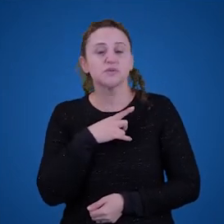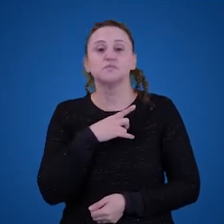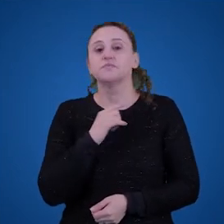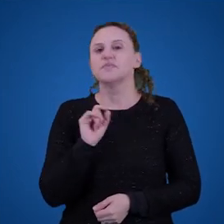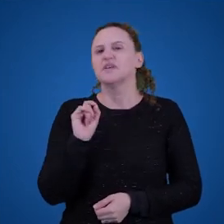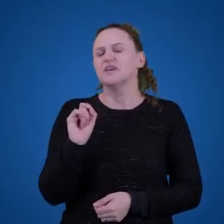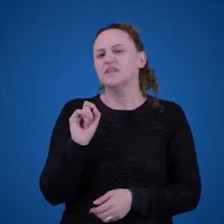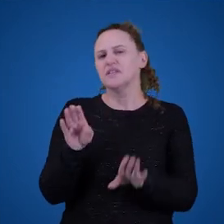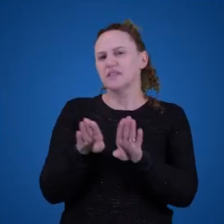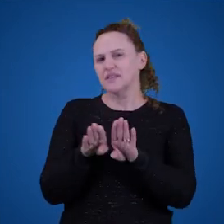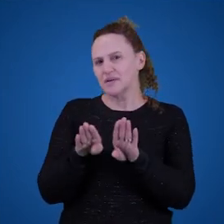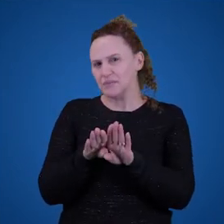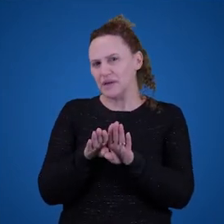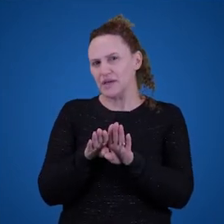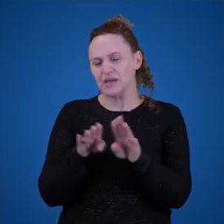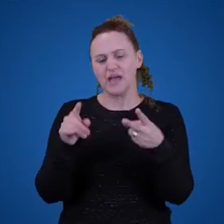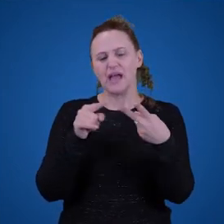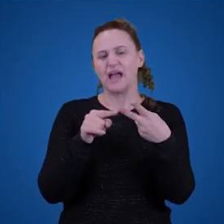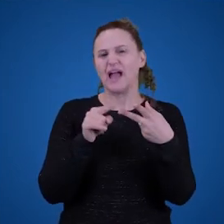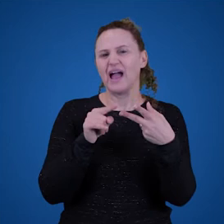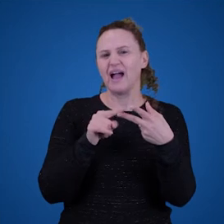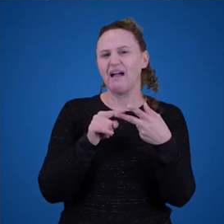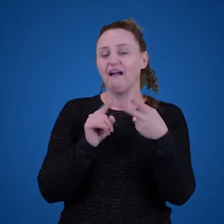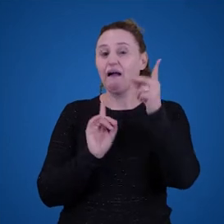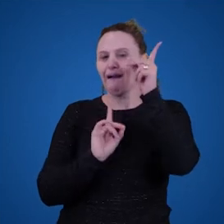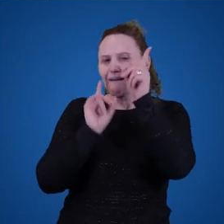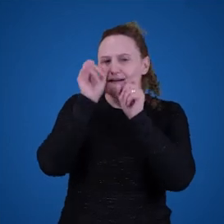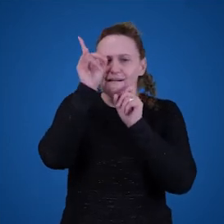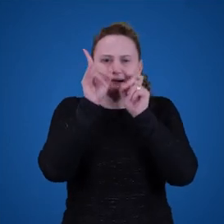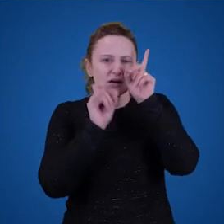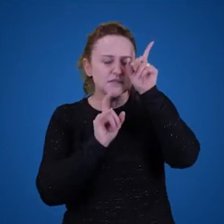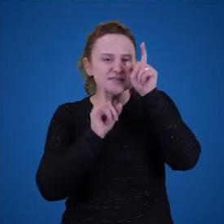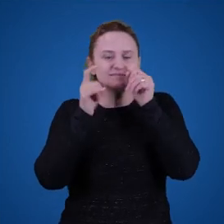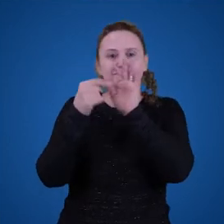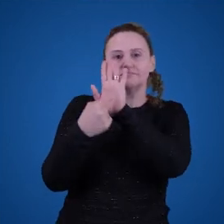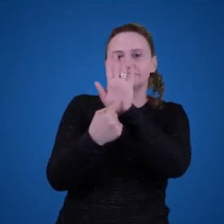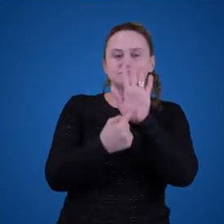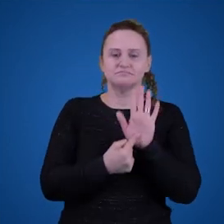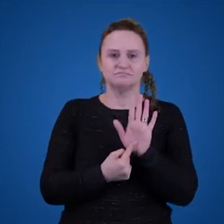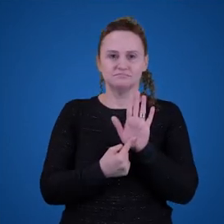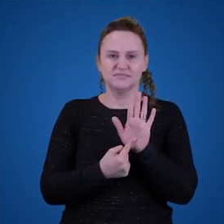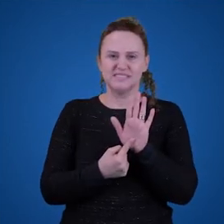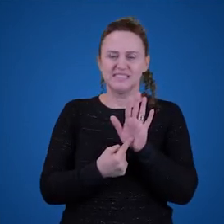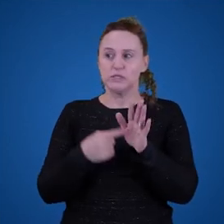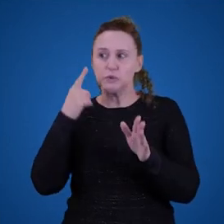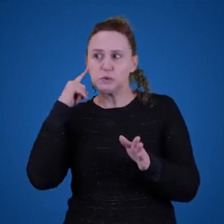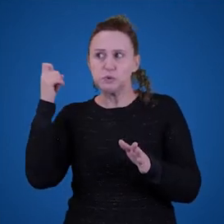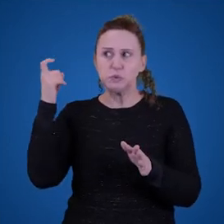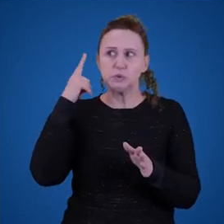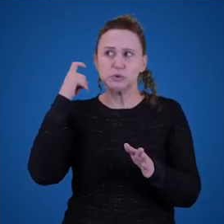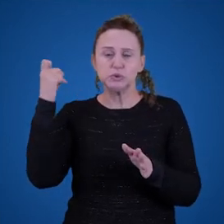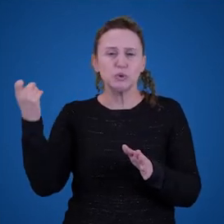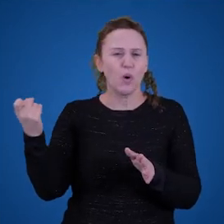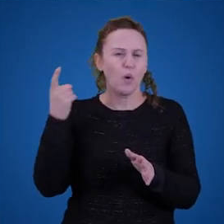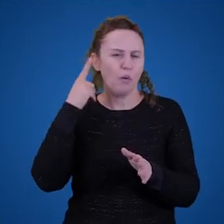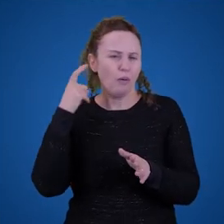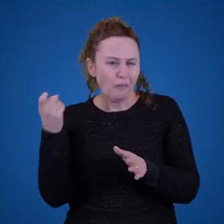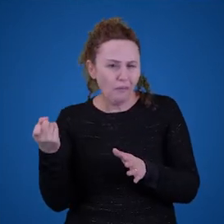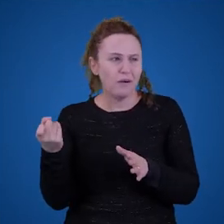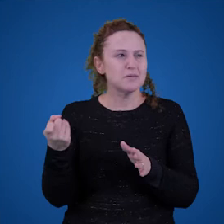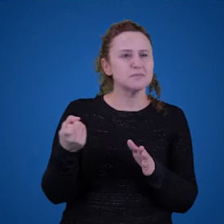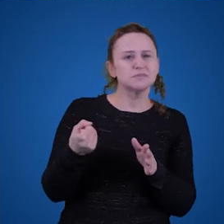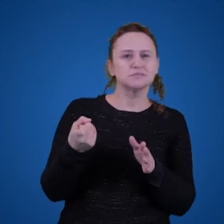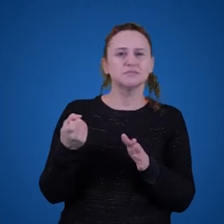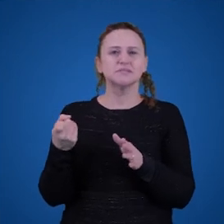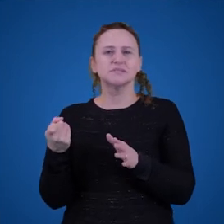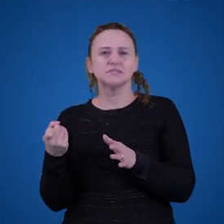E aquilo que a expressão fala. Então, o que a expressão fala? Nessa série de sons que estão saindo da minha boca, né? Não